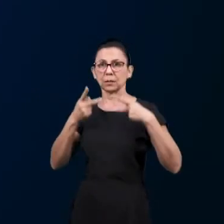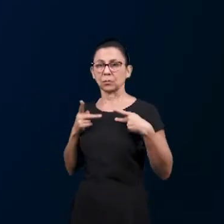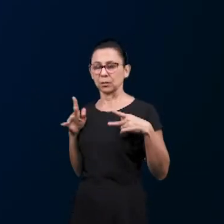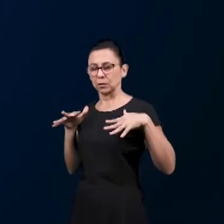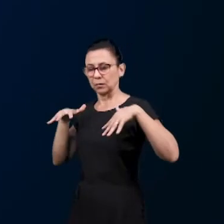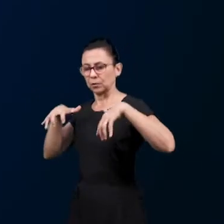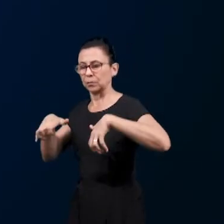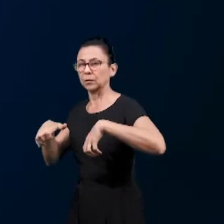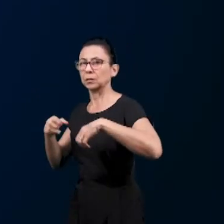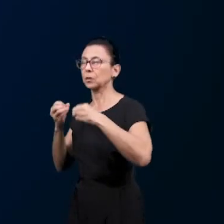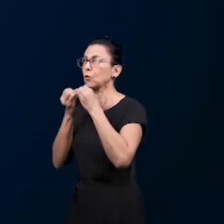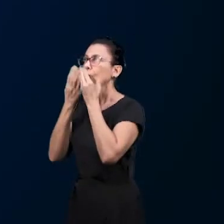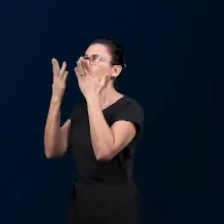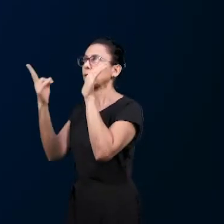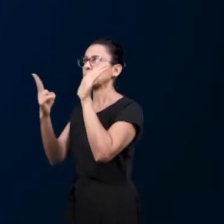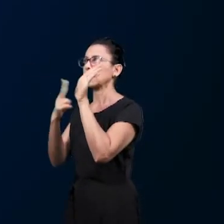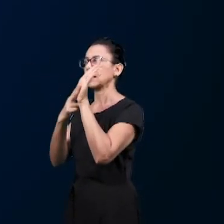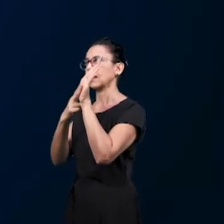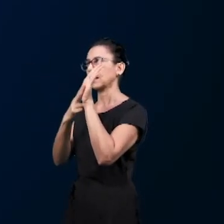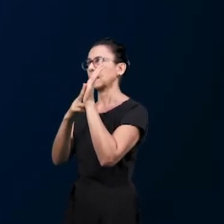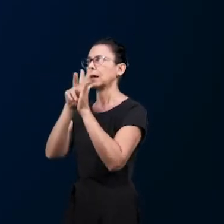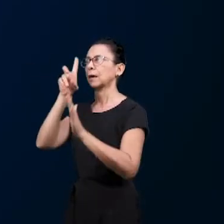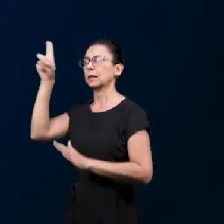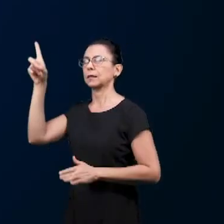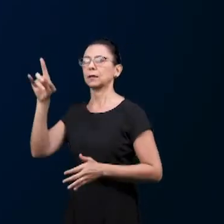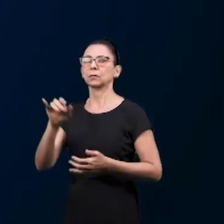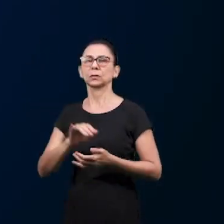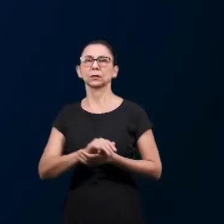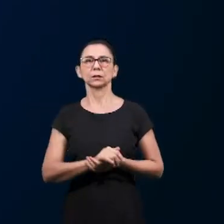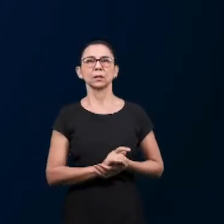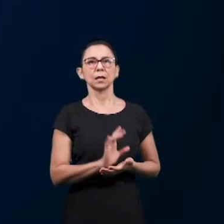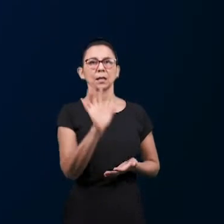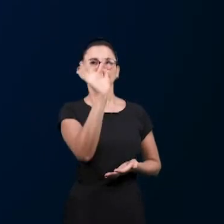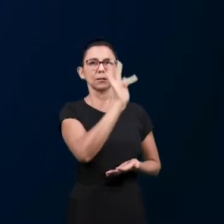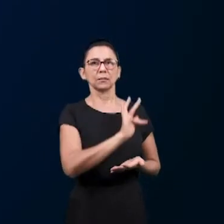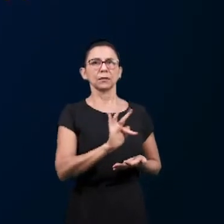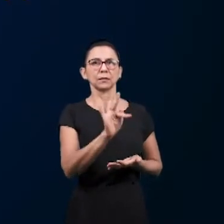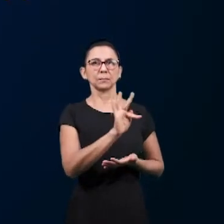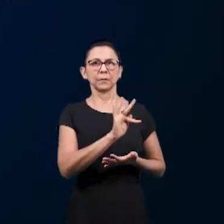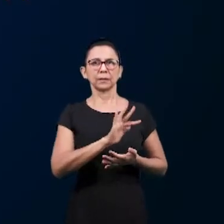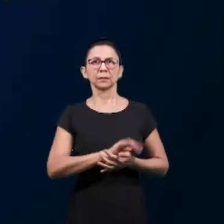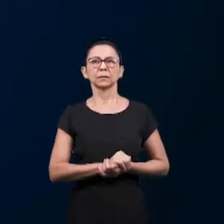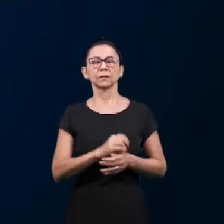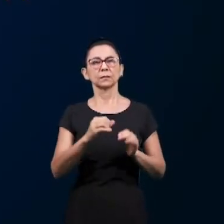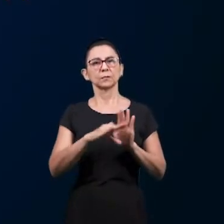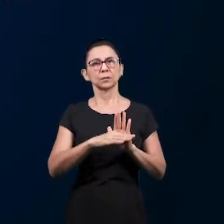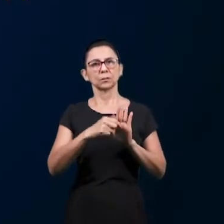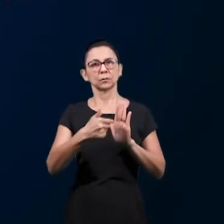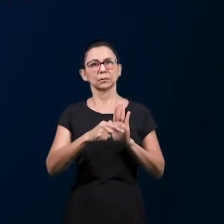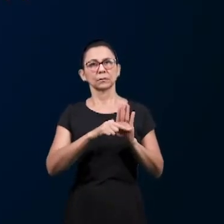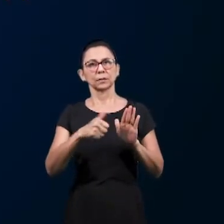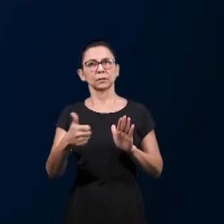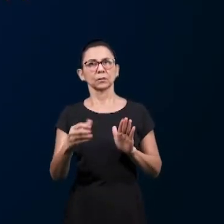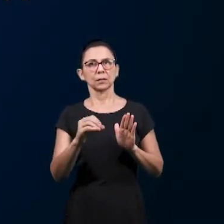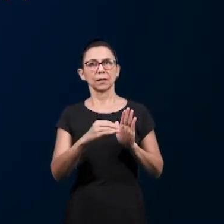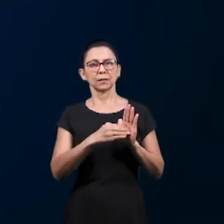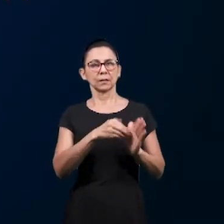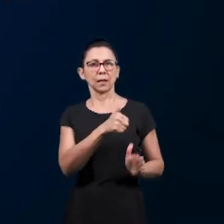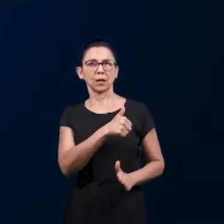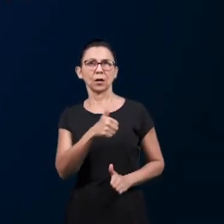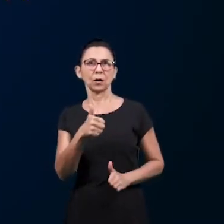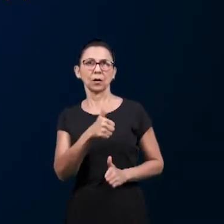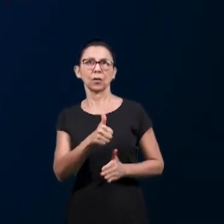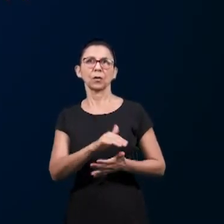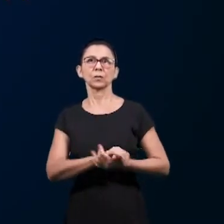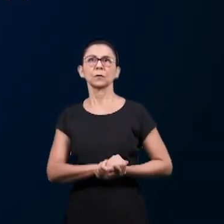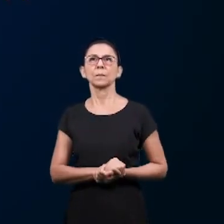e toda a língua confessará a Deus. E em Filipenses 2, 10 e 11. Para que o